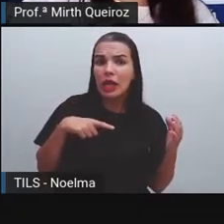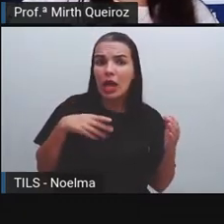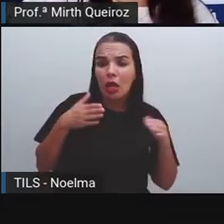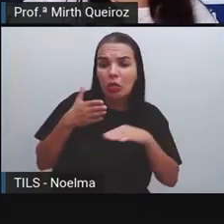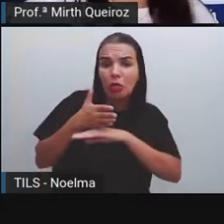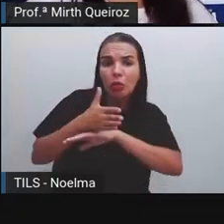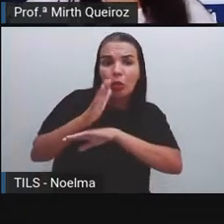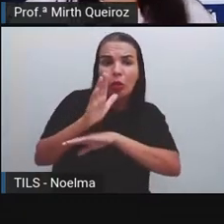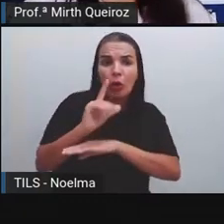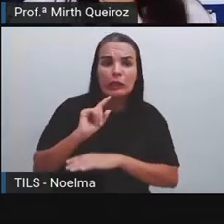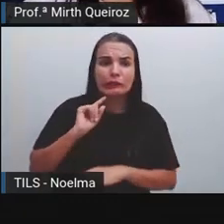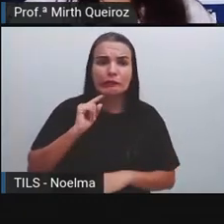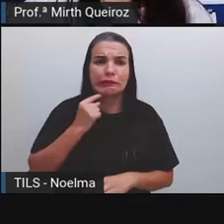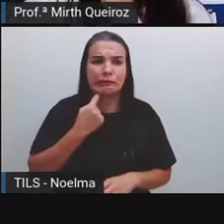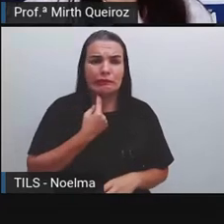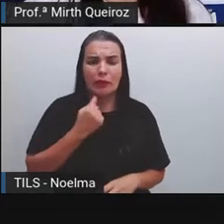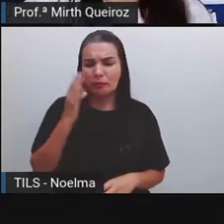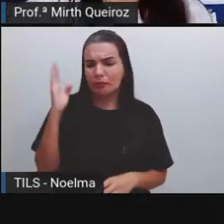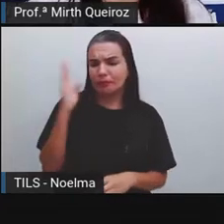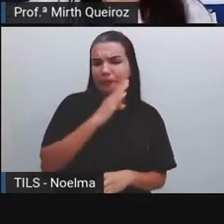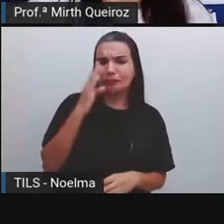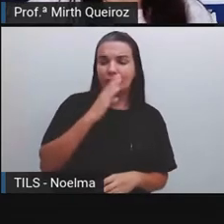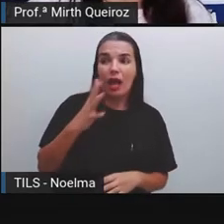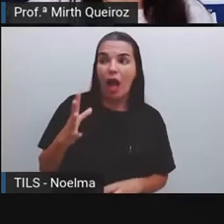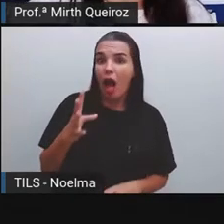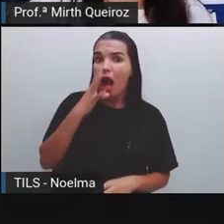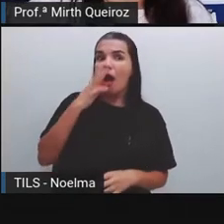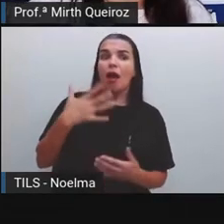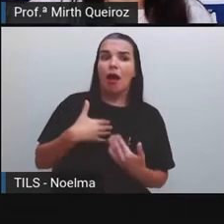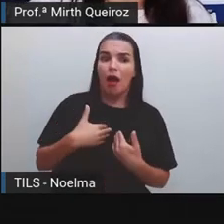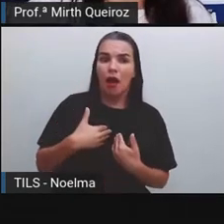no lixão, de surpresa, espanto, né?